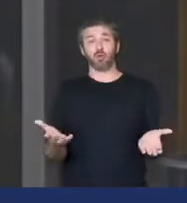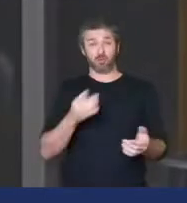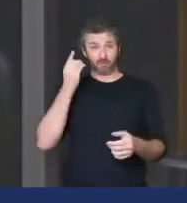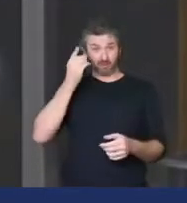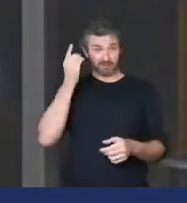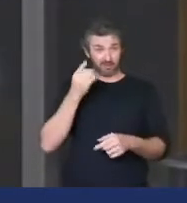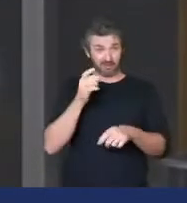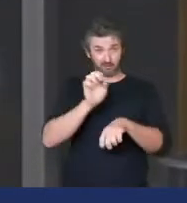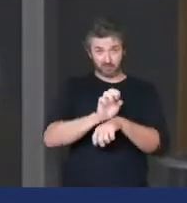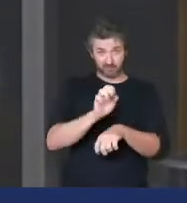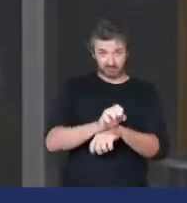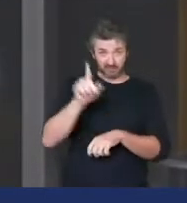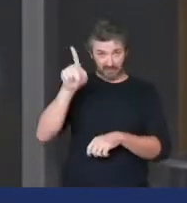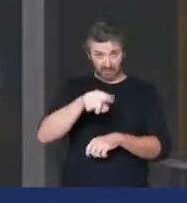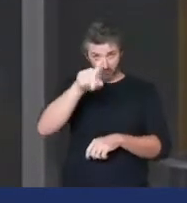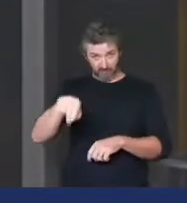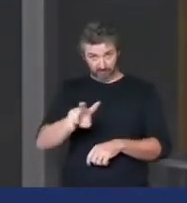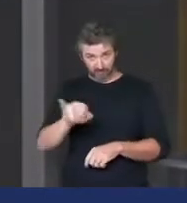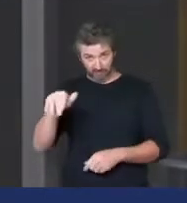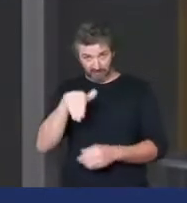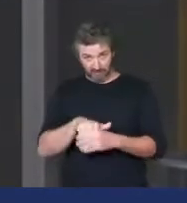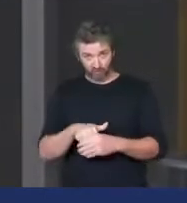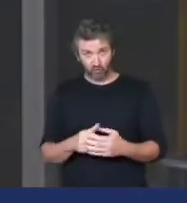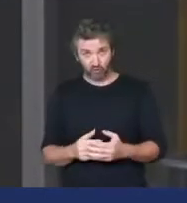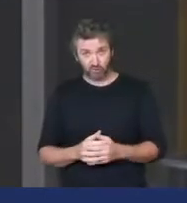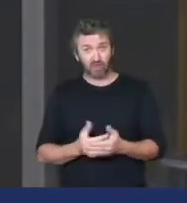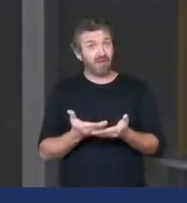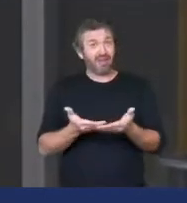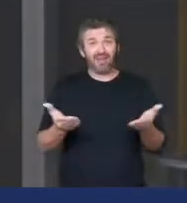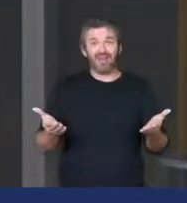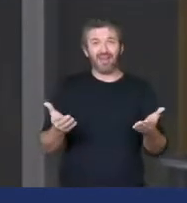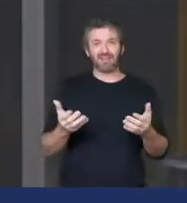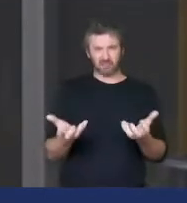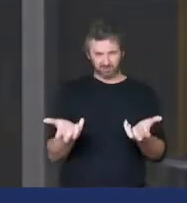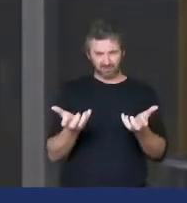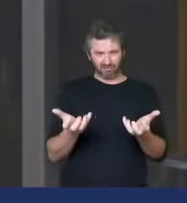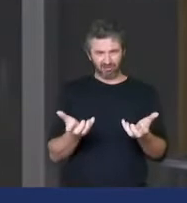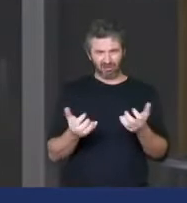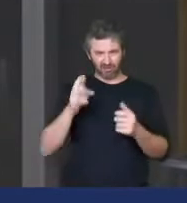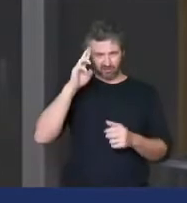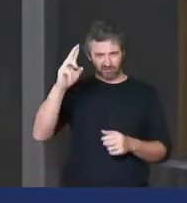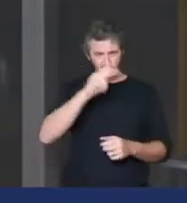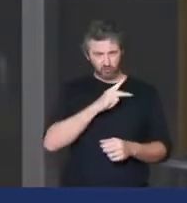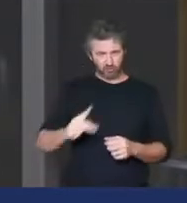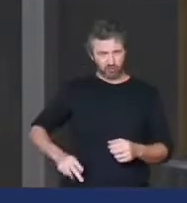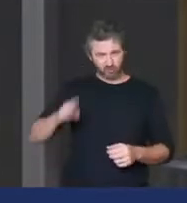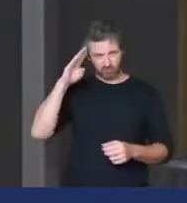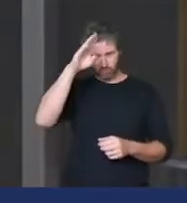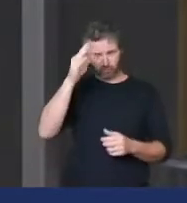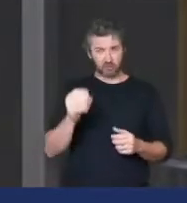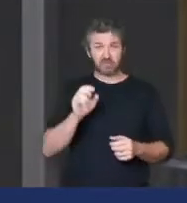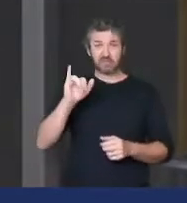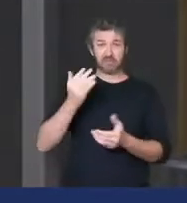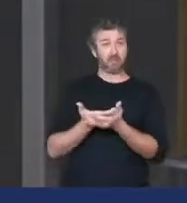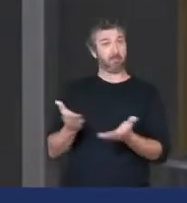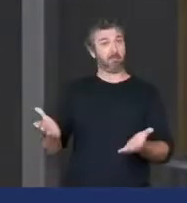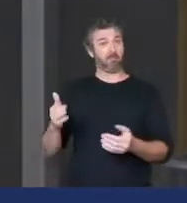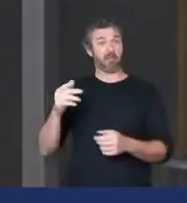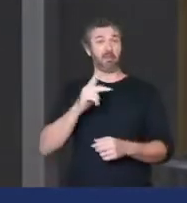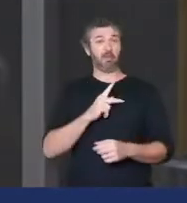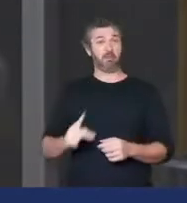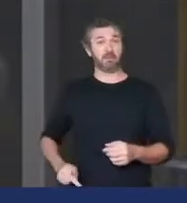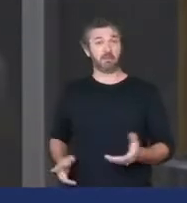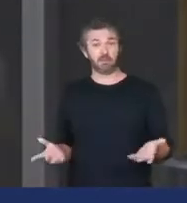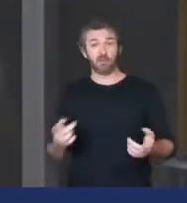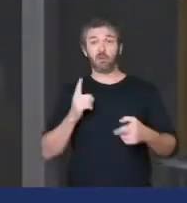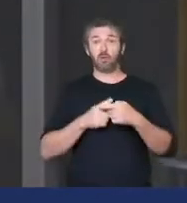estaduais vão ser anulados também? É isso que pretende o senhor Jair Bolsonaro, caso perca a eleição? Porque